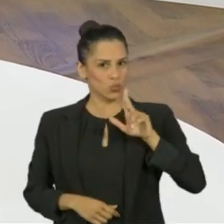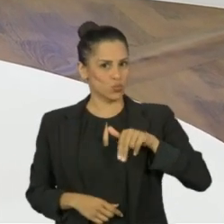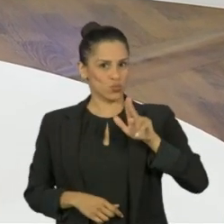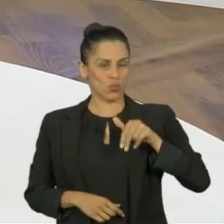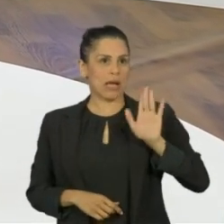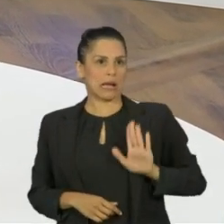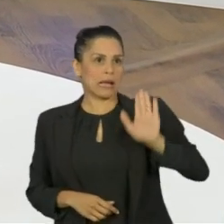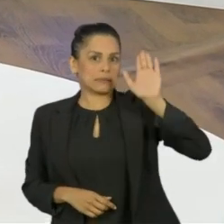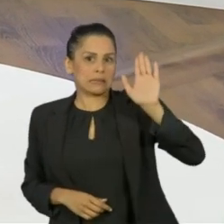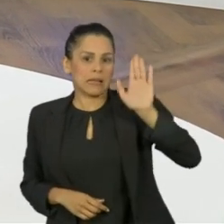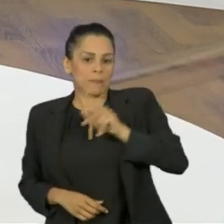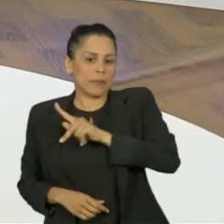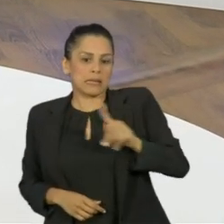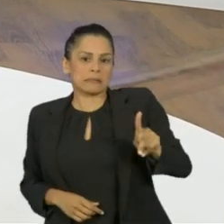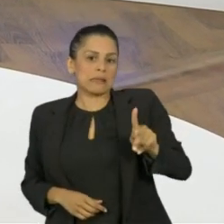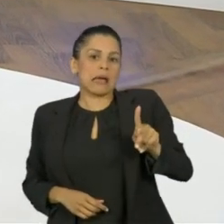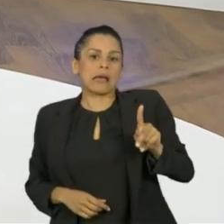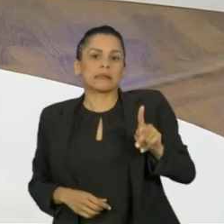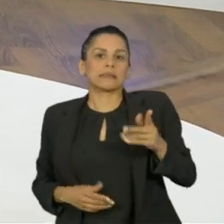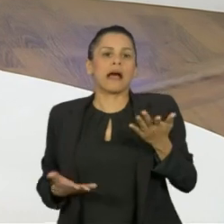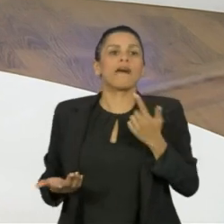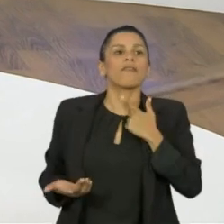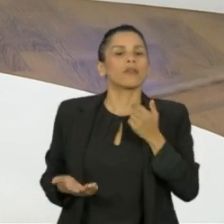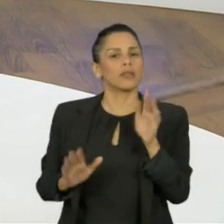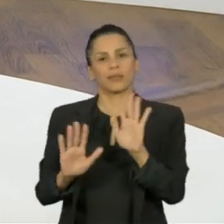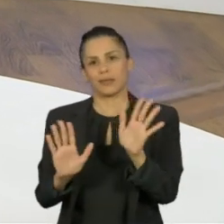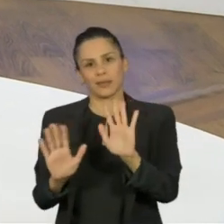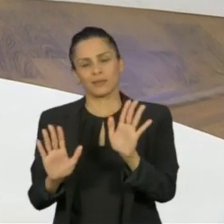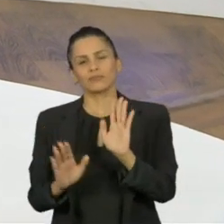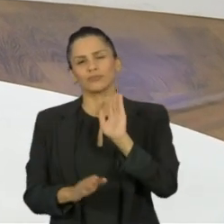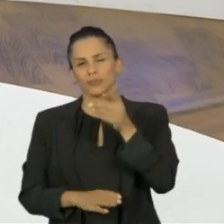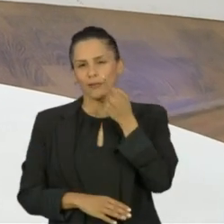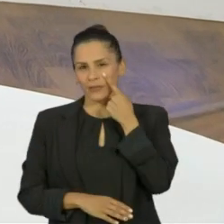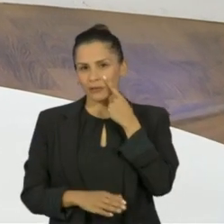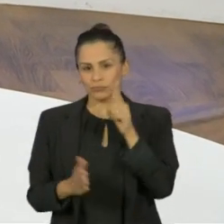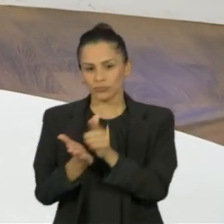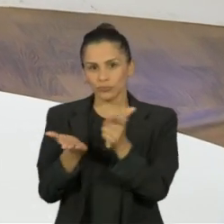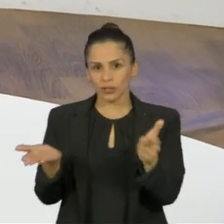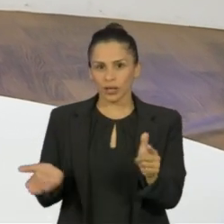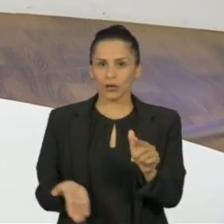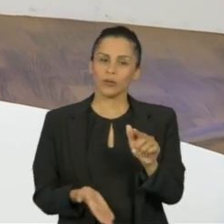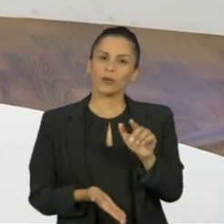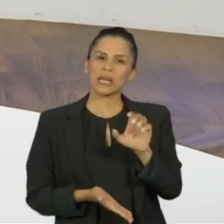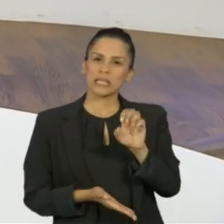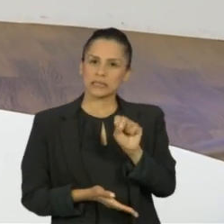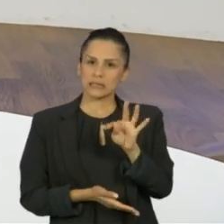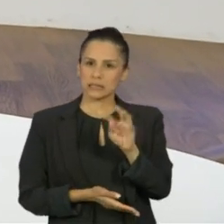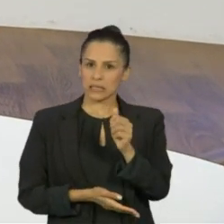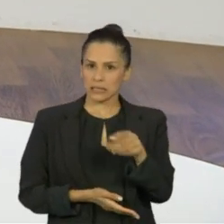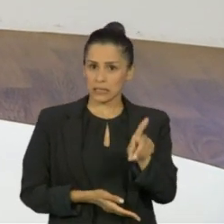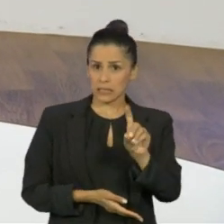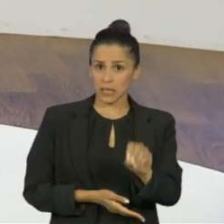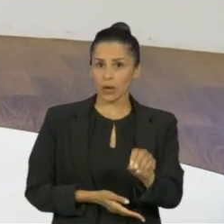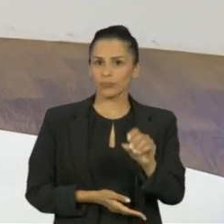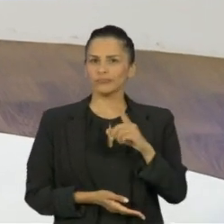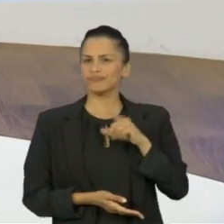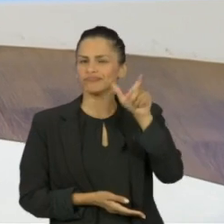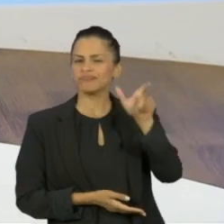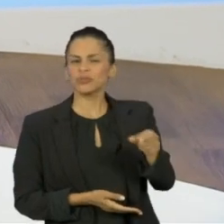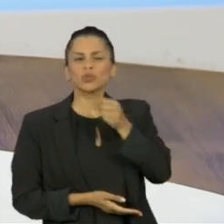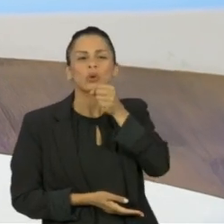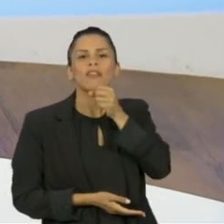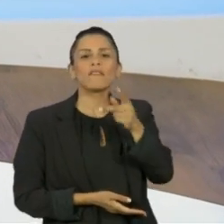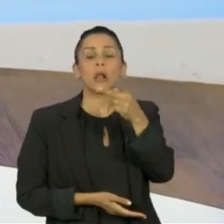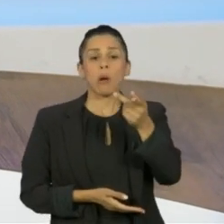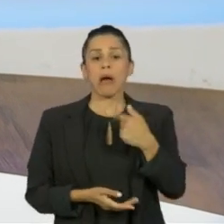vez isso eu vi numa coluna política, não sei até se não foi no Estadão, que dizia que alguém acusava que eu tinha falta de apetite